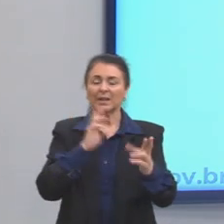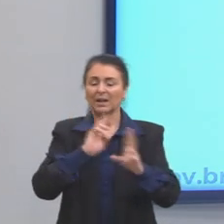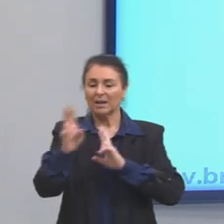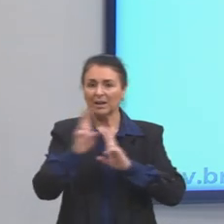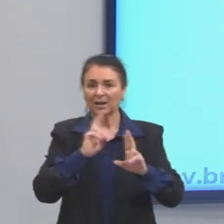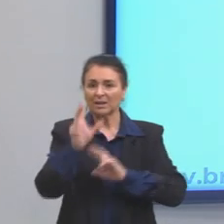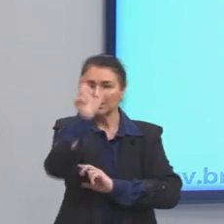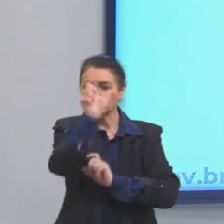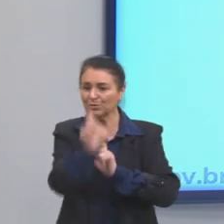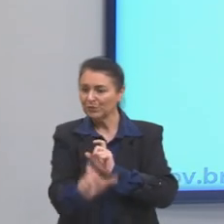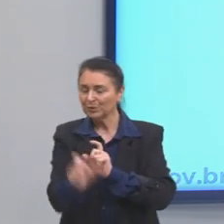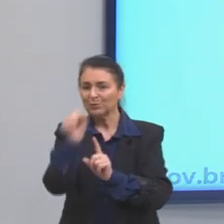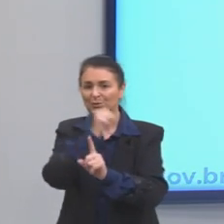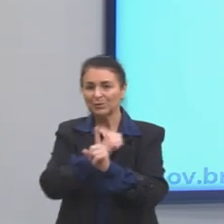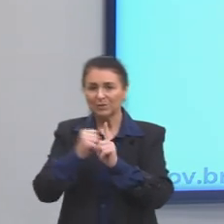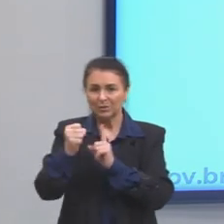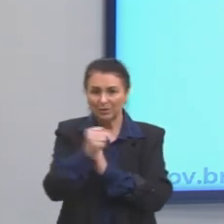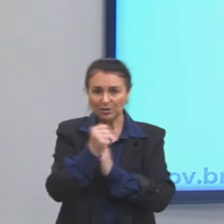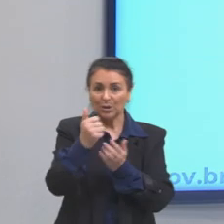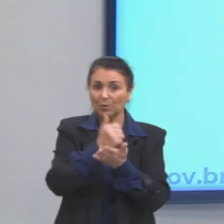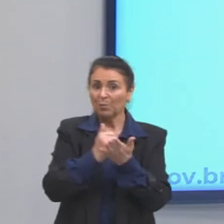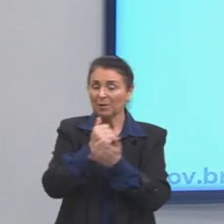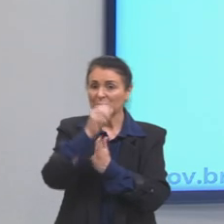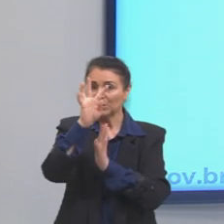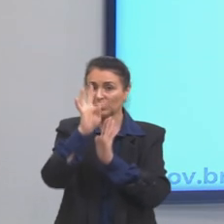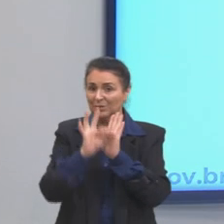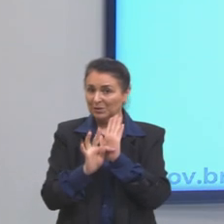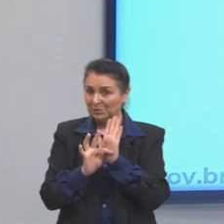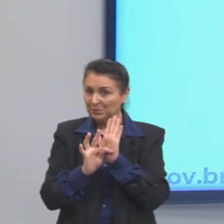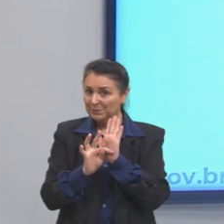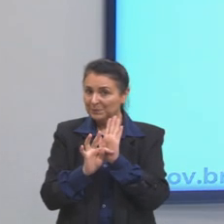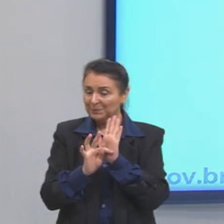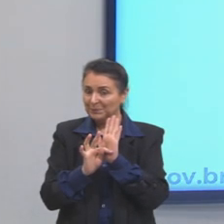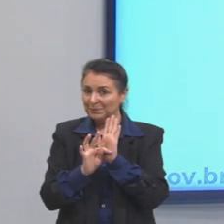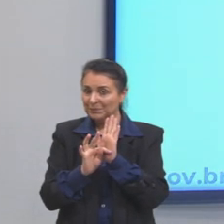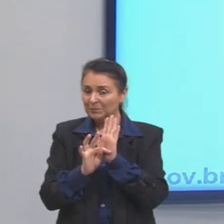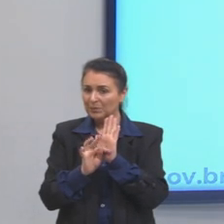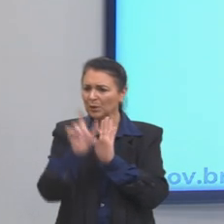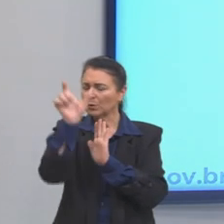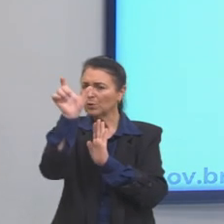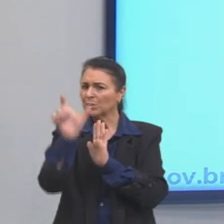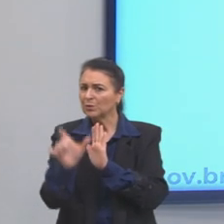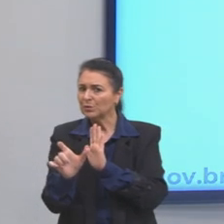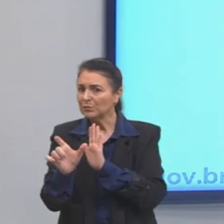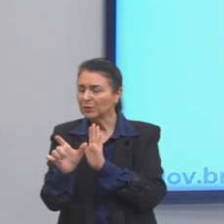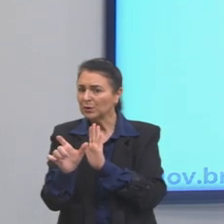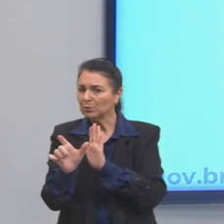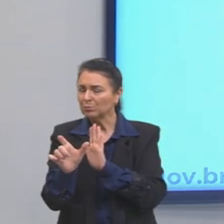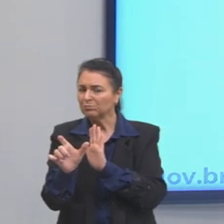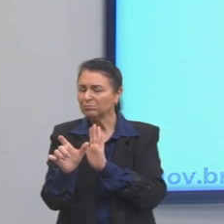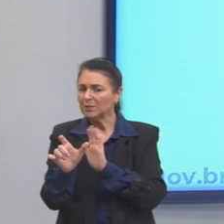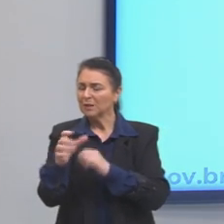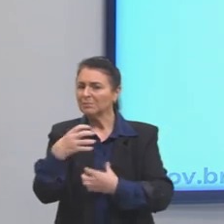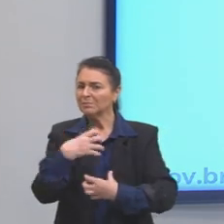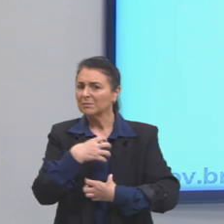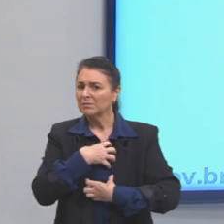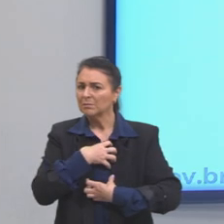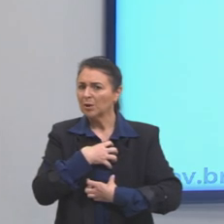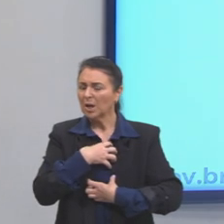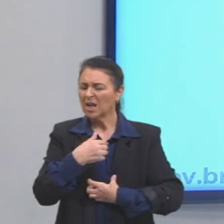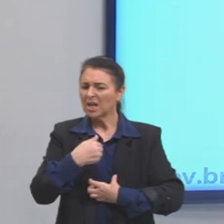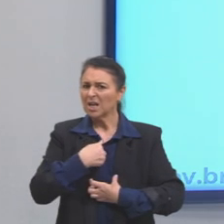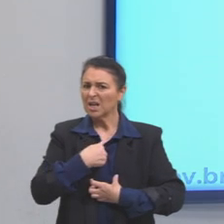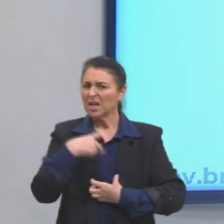indivíduo e sociedade. Com base no texto, vamos lá. O indivíduo forma-se em seu eu,